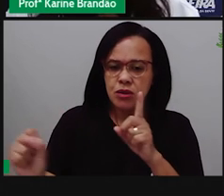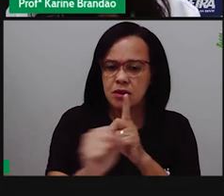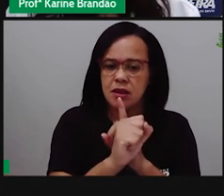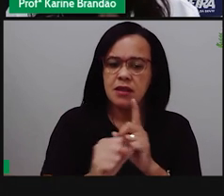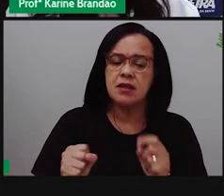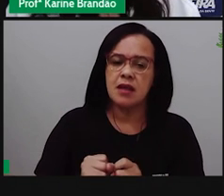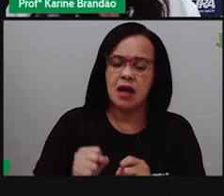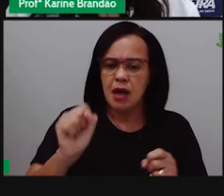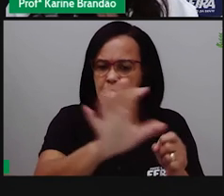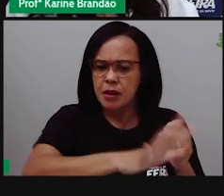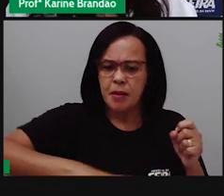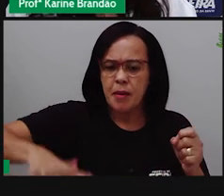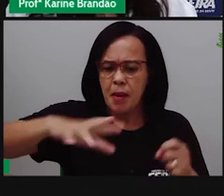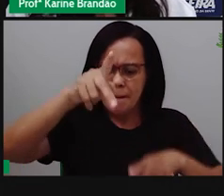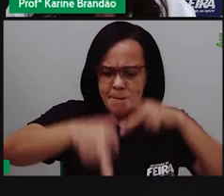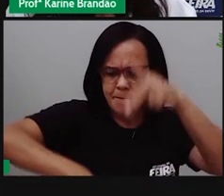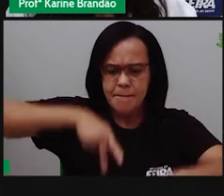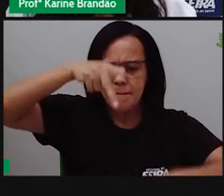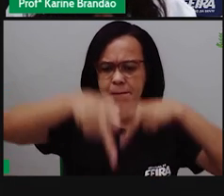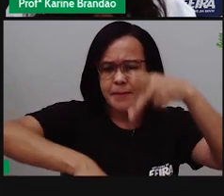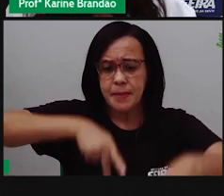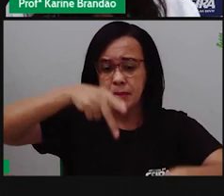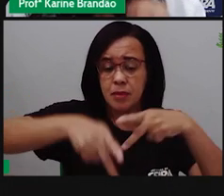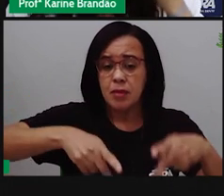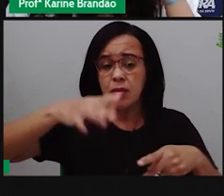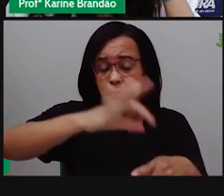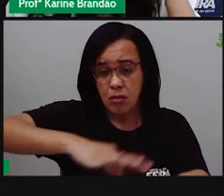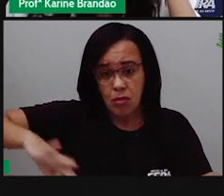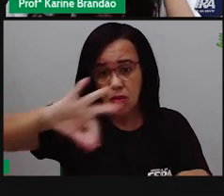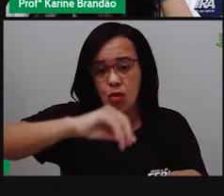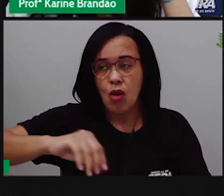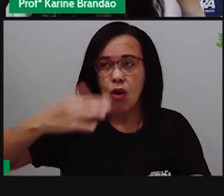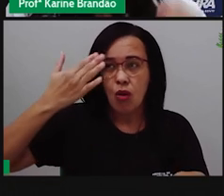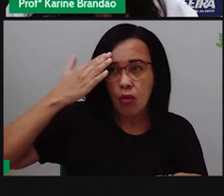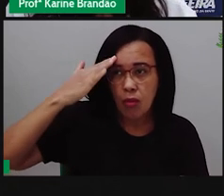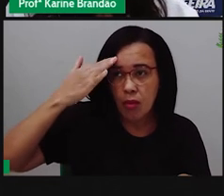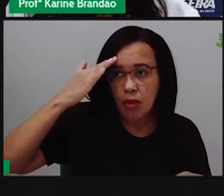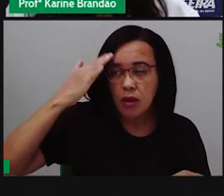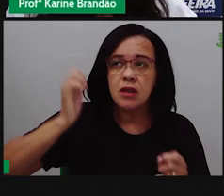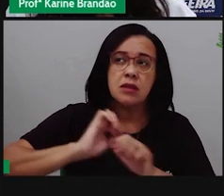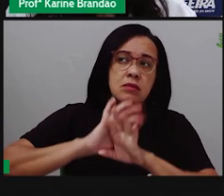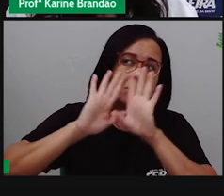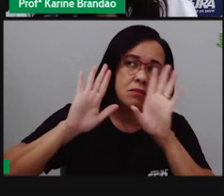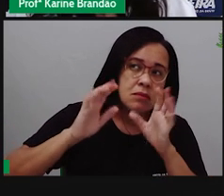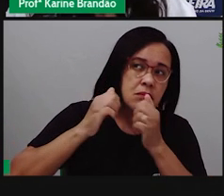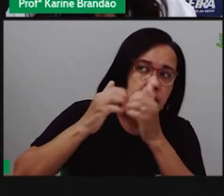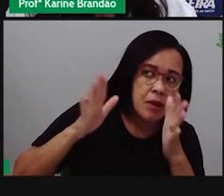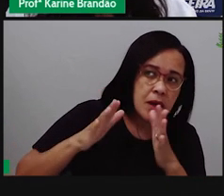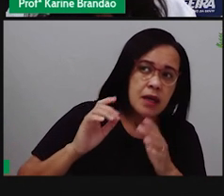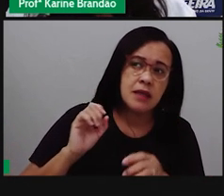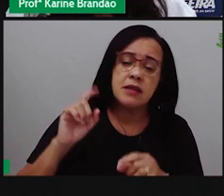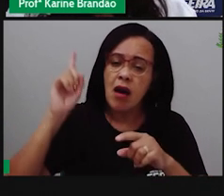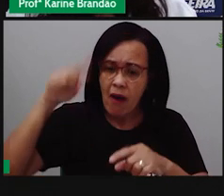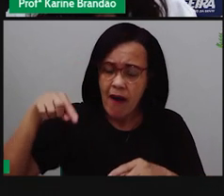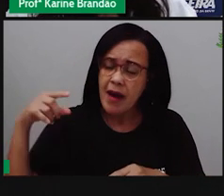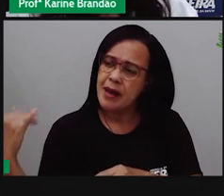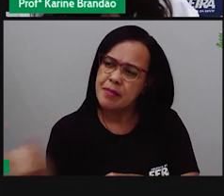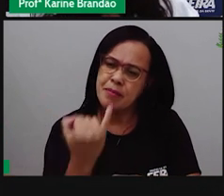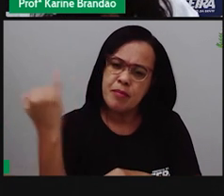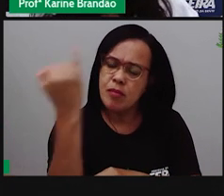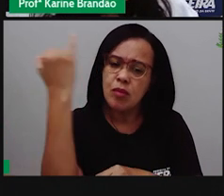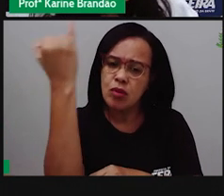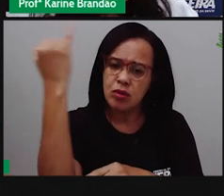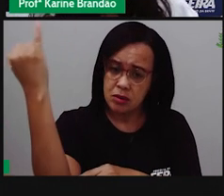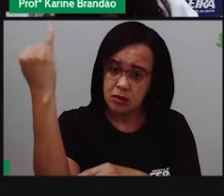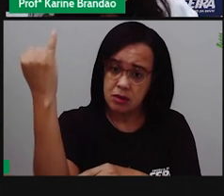povo, né, e a gente começa a entender que é essencial que a gente aprenda a conviver com